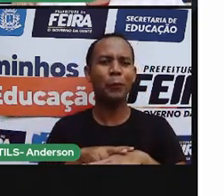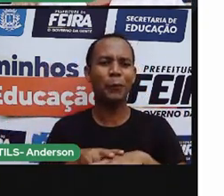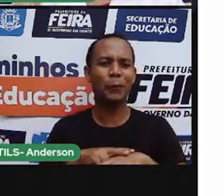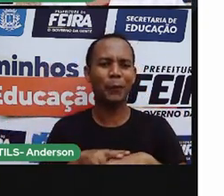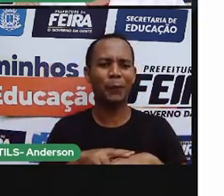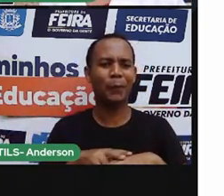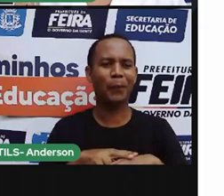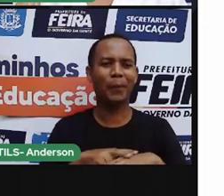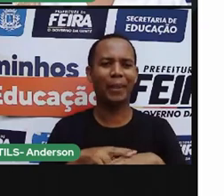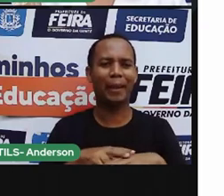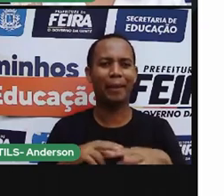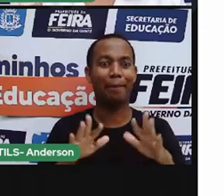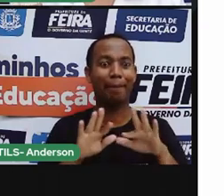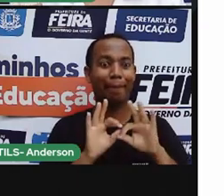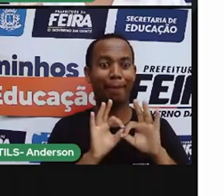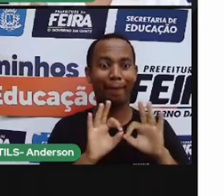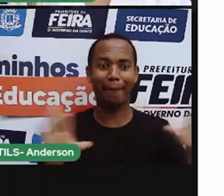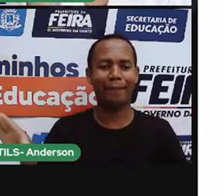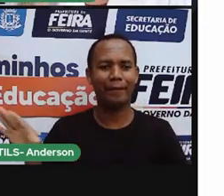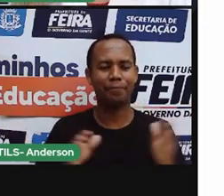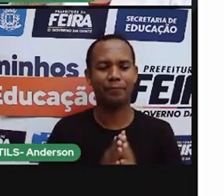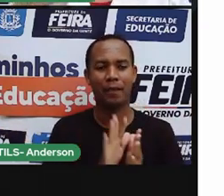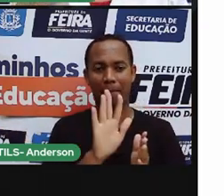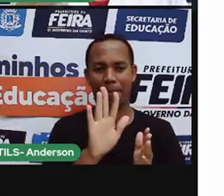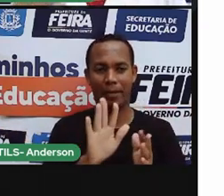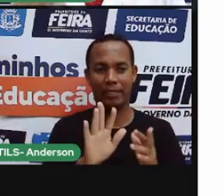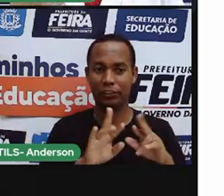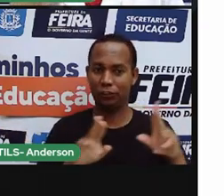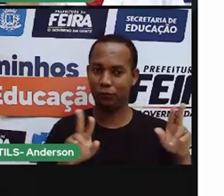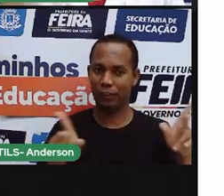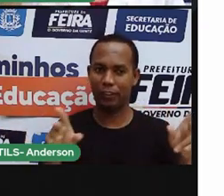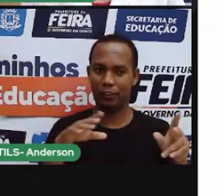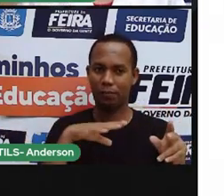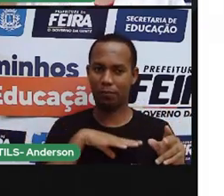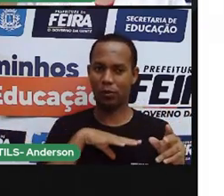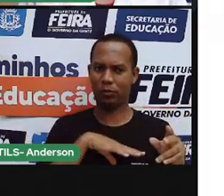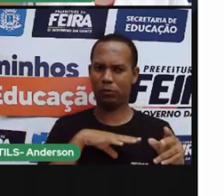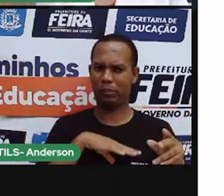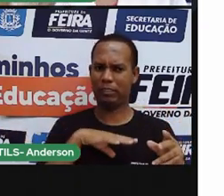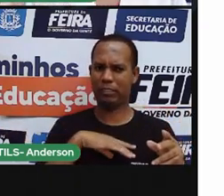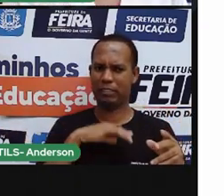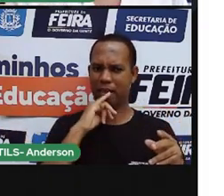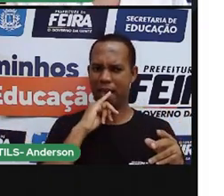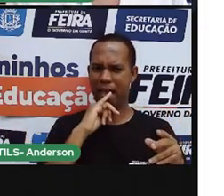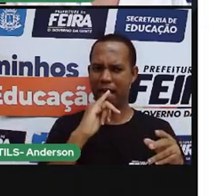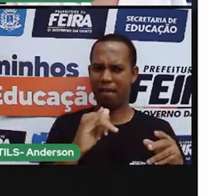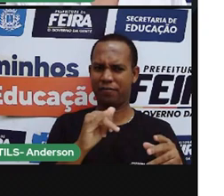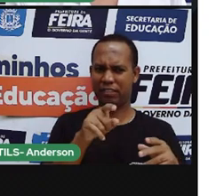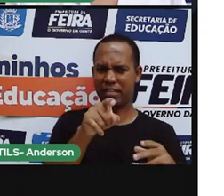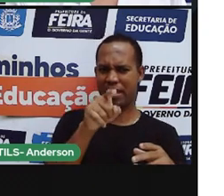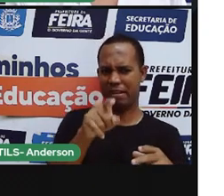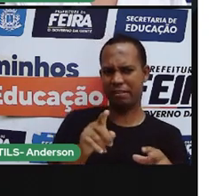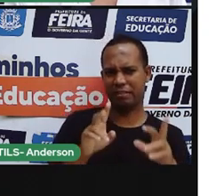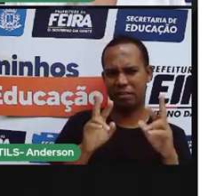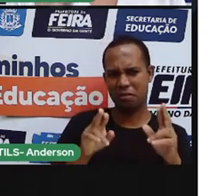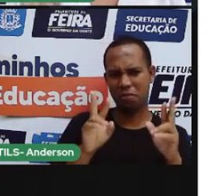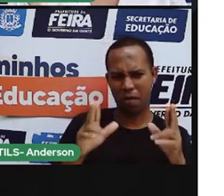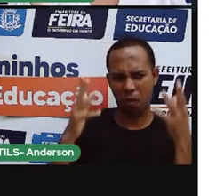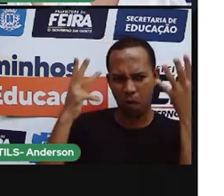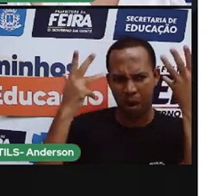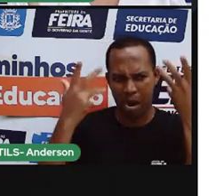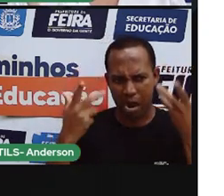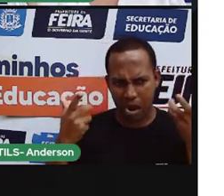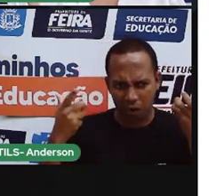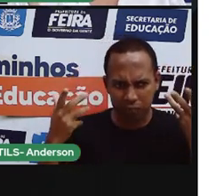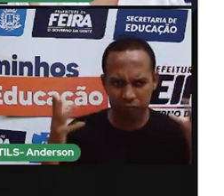aí, existe uma diferença, né? Os portugueses começam a chamar os indígenas de selvagens, o que não